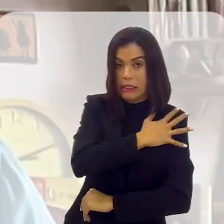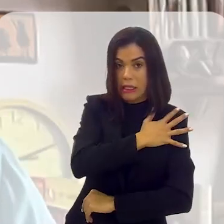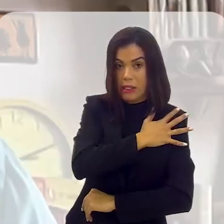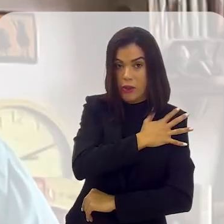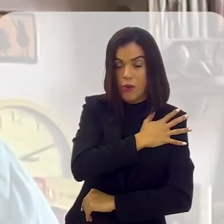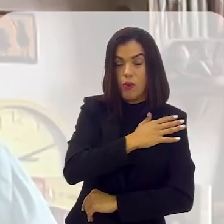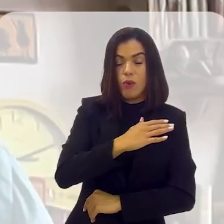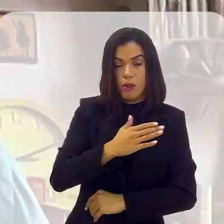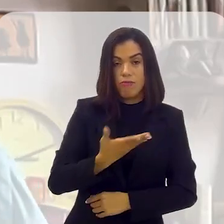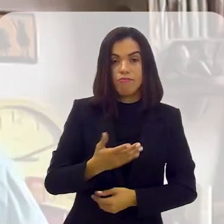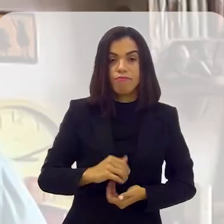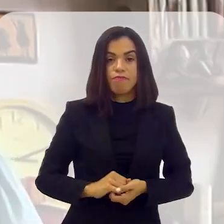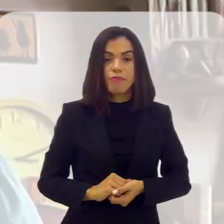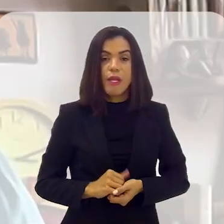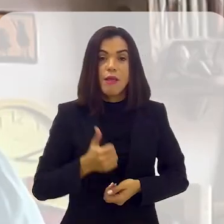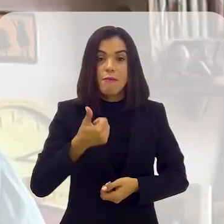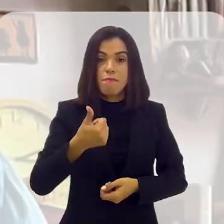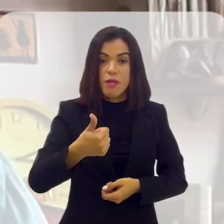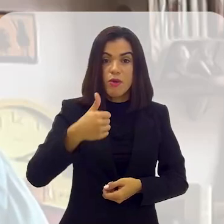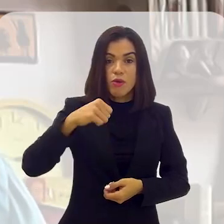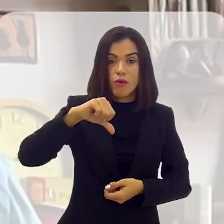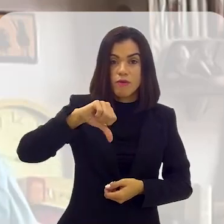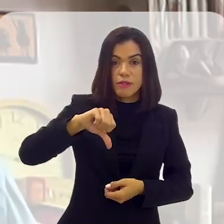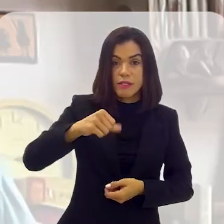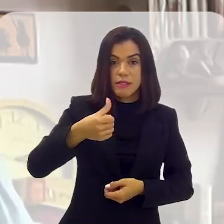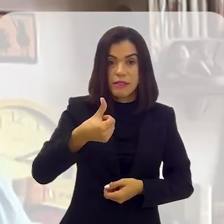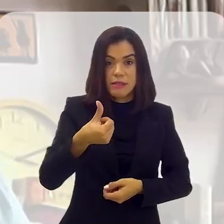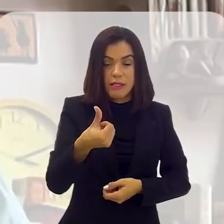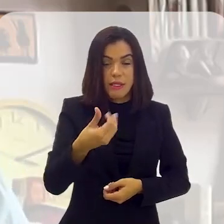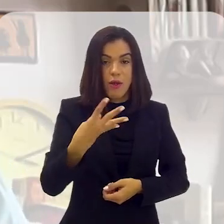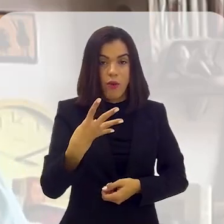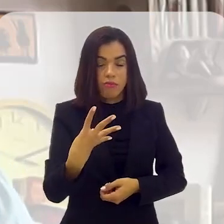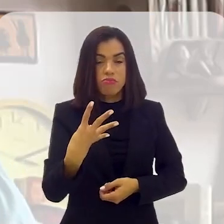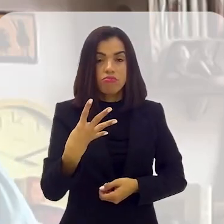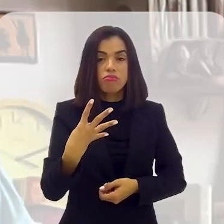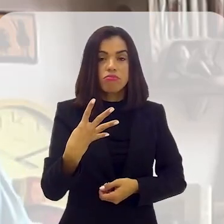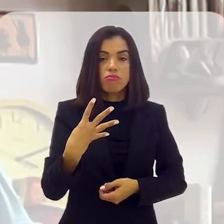civil-militar, restaurada em 1964.